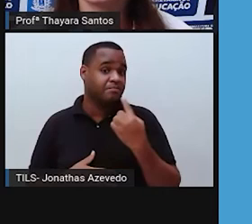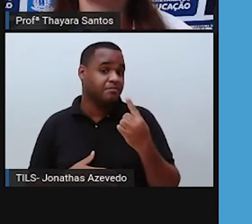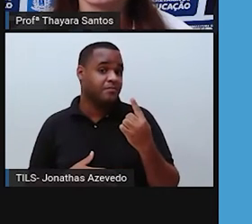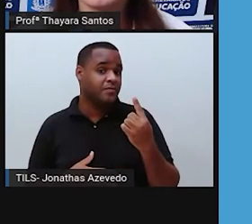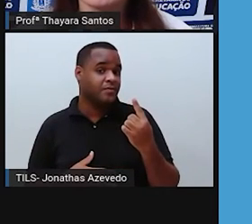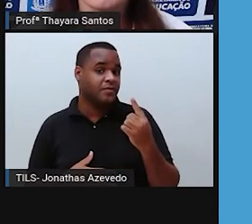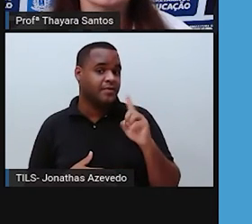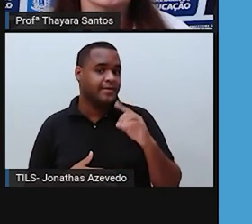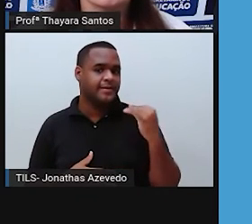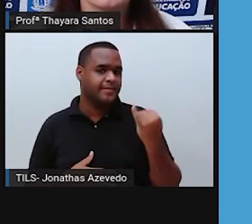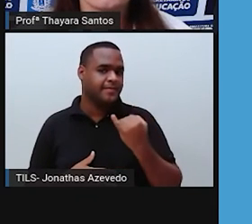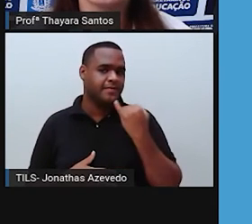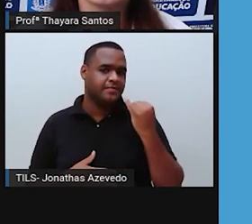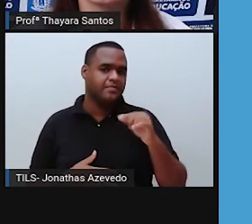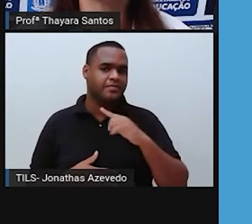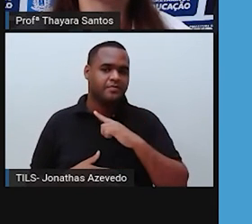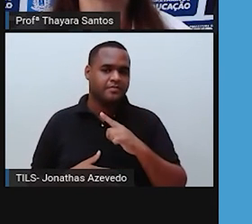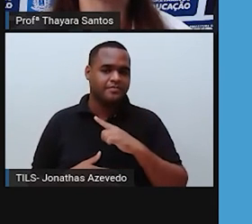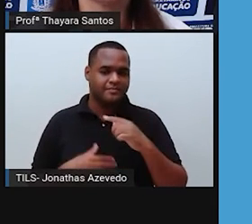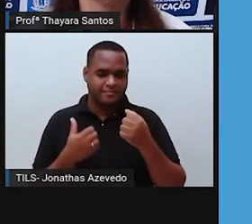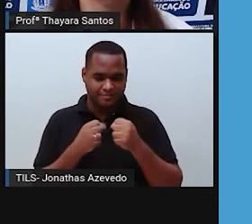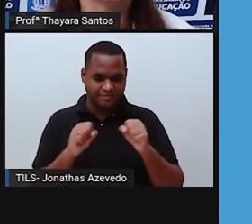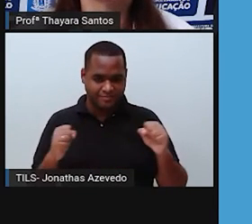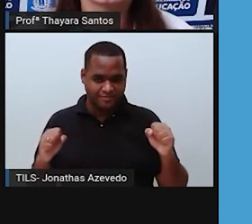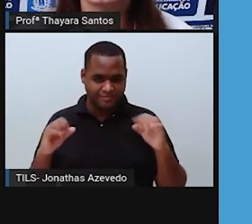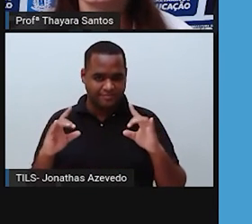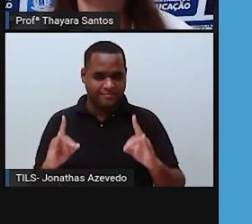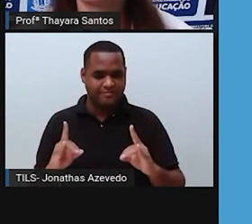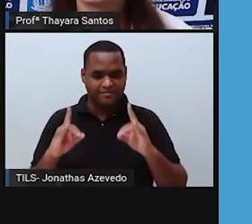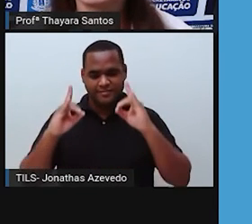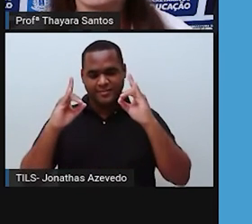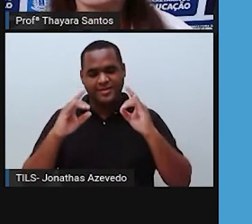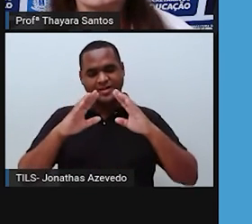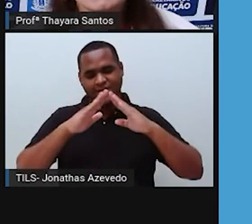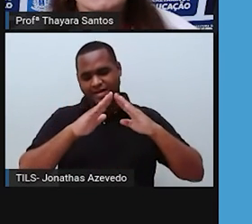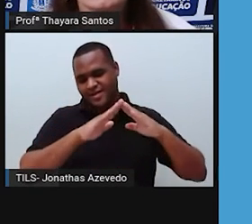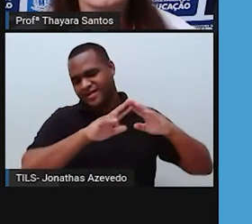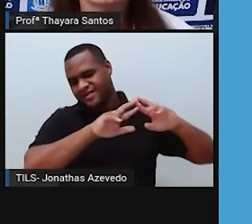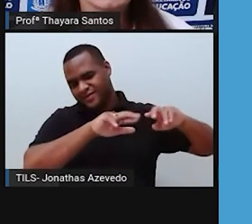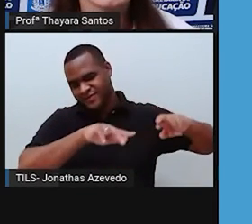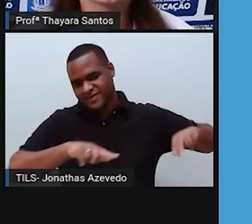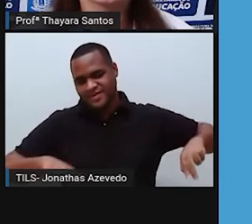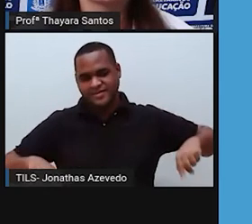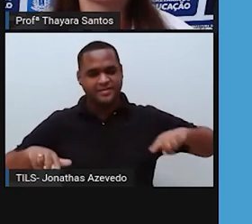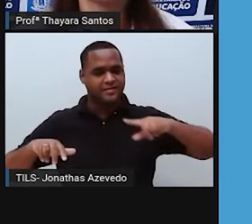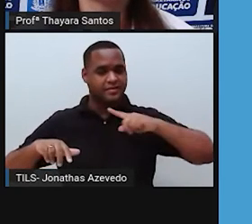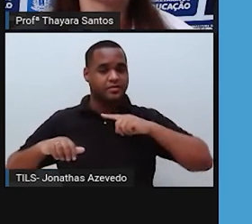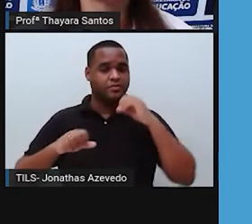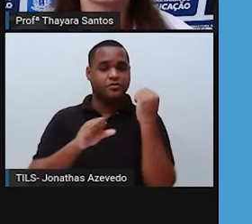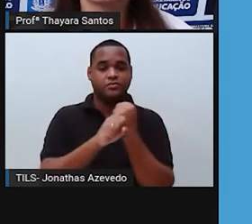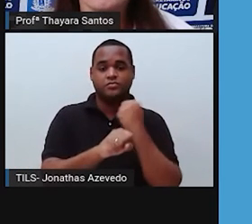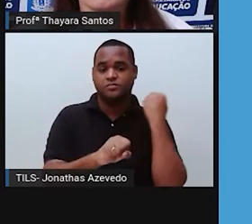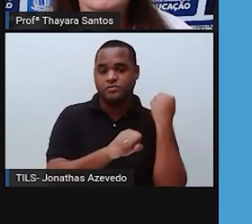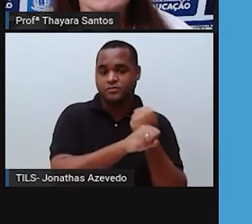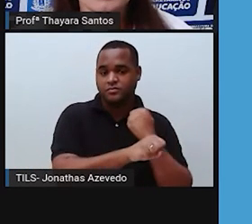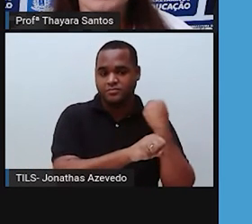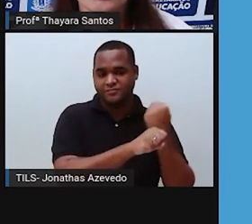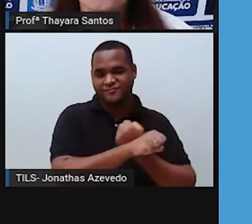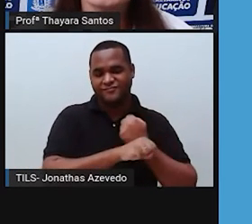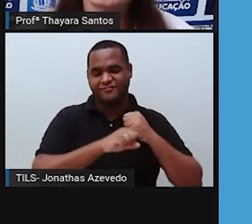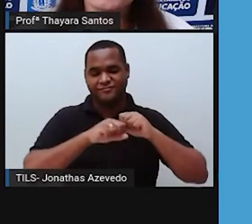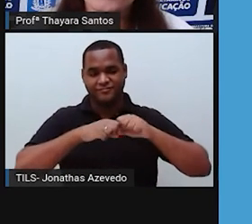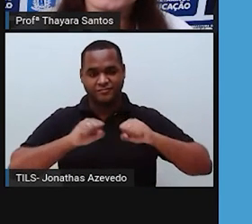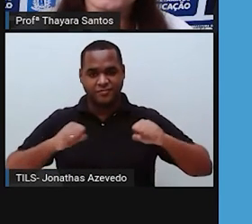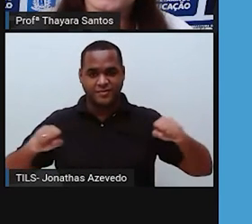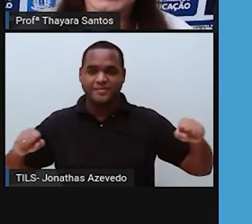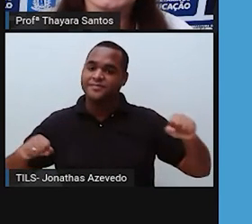característica que ameaça esse bioma é a expansão urbana, expansão imobiliária, a construção de grandes resortes. Porque